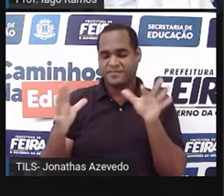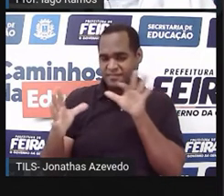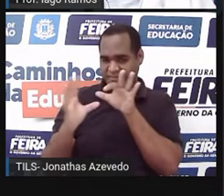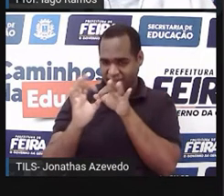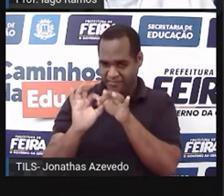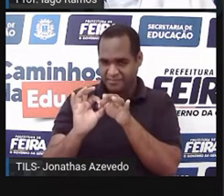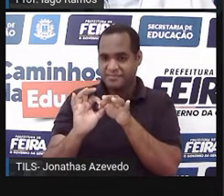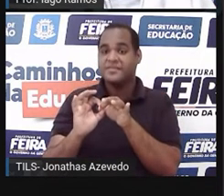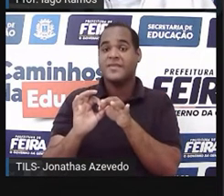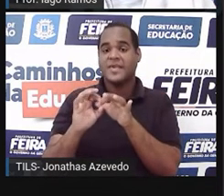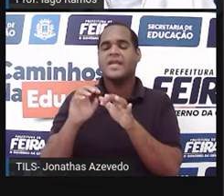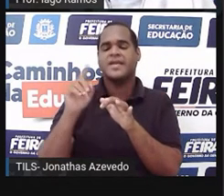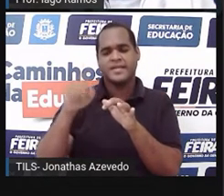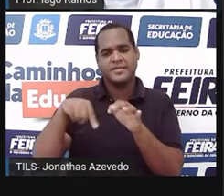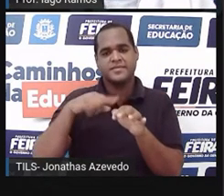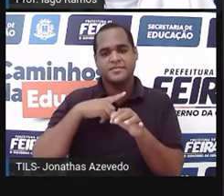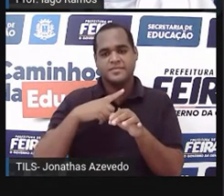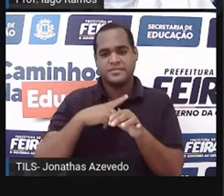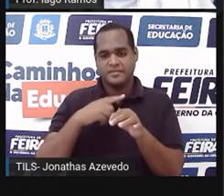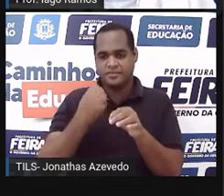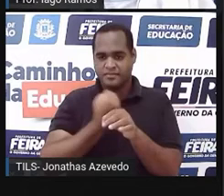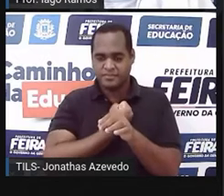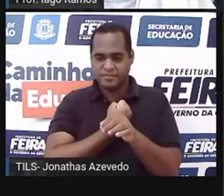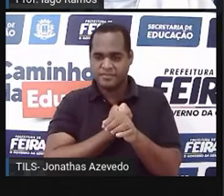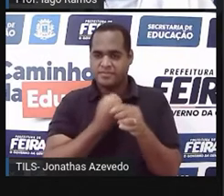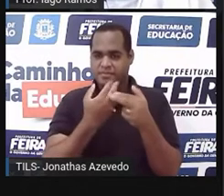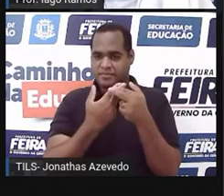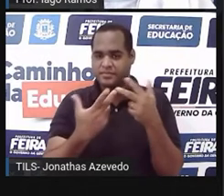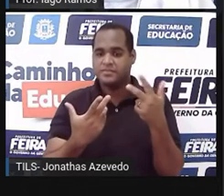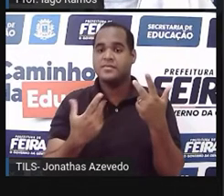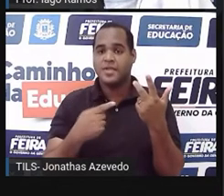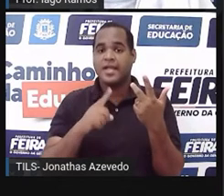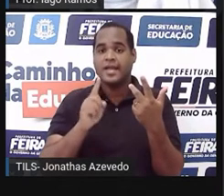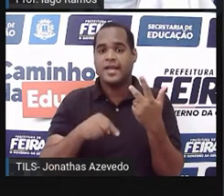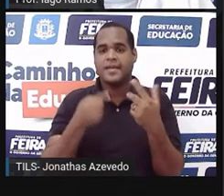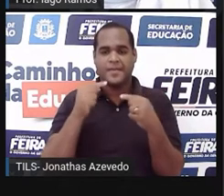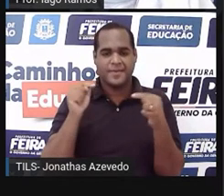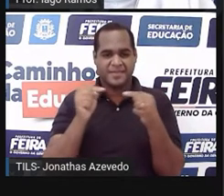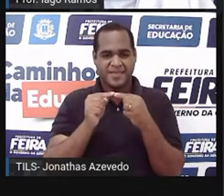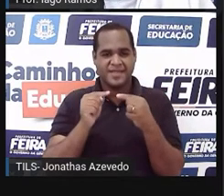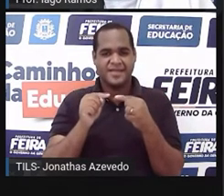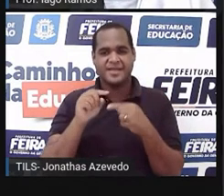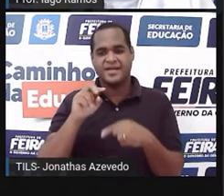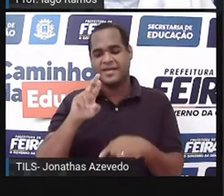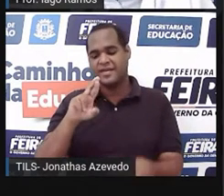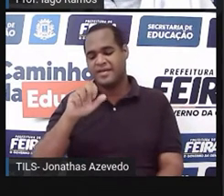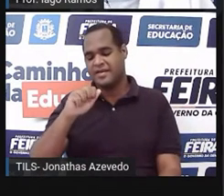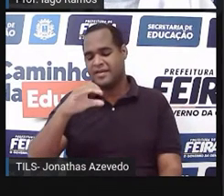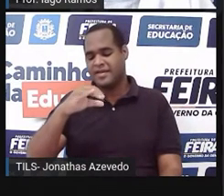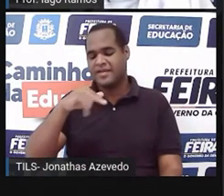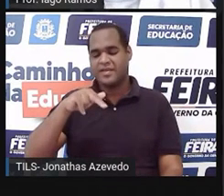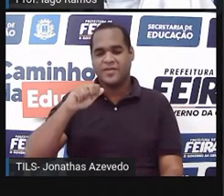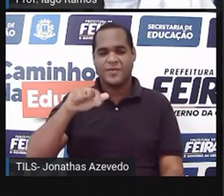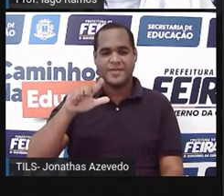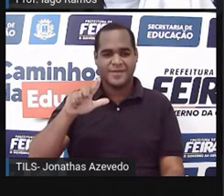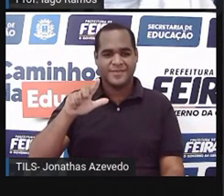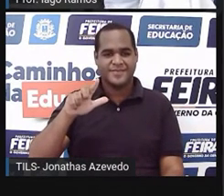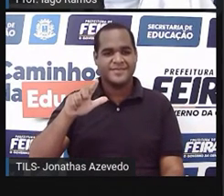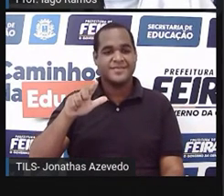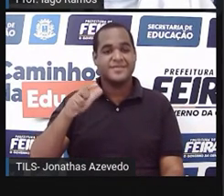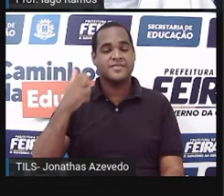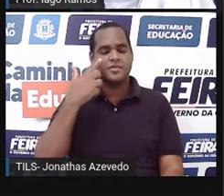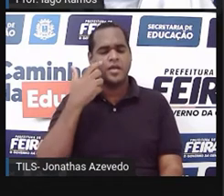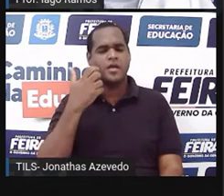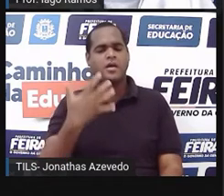à fração, né? Por isso que o nome do tipo de número é número racional, certo? Então, por exemplo, como é que a gente vai encontrar